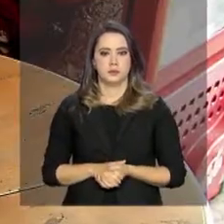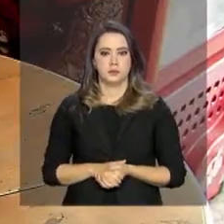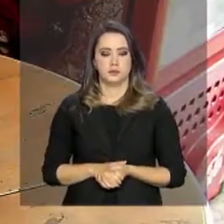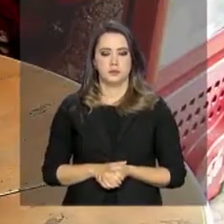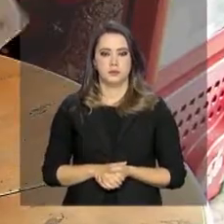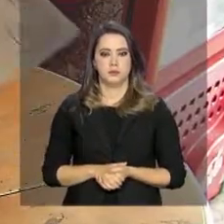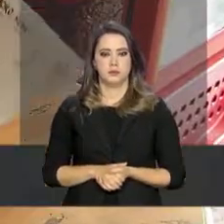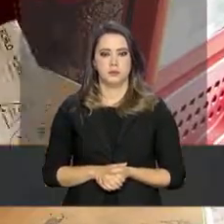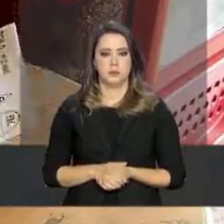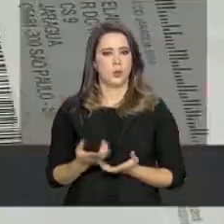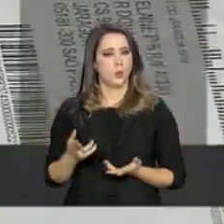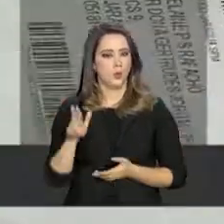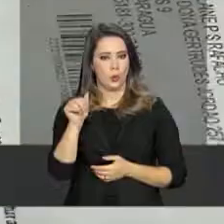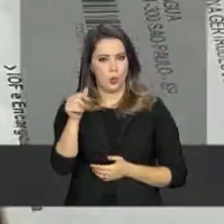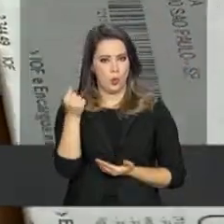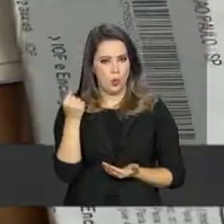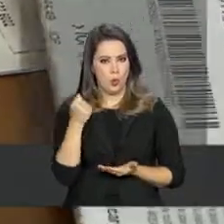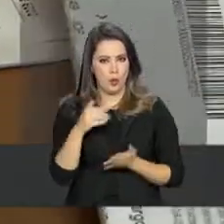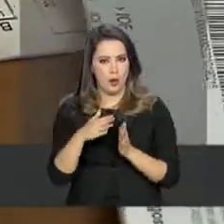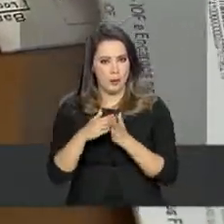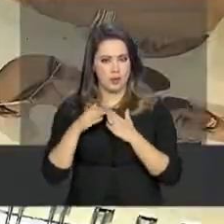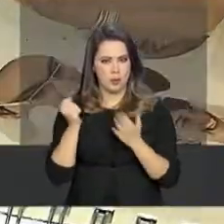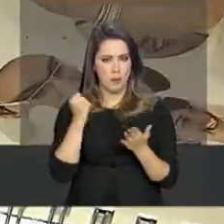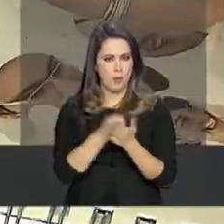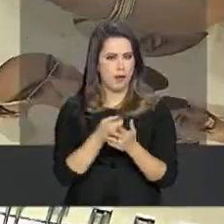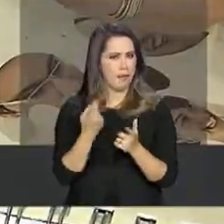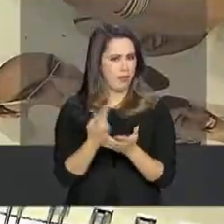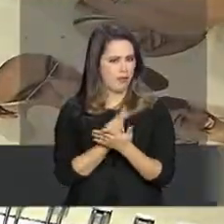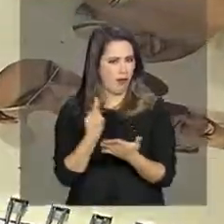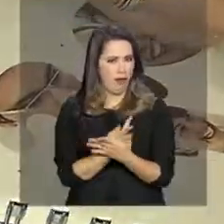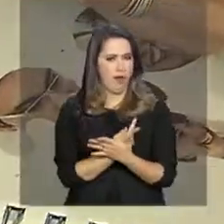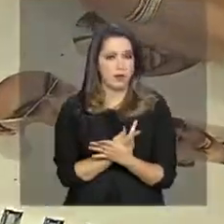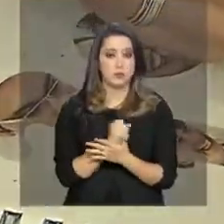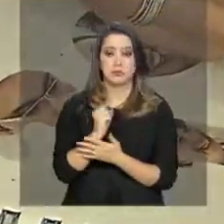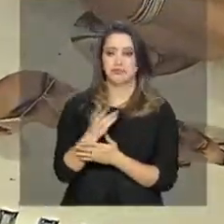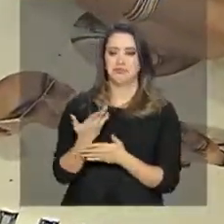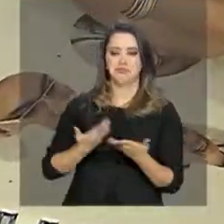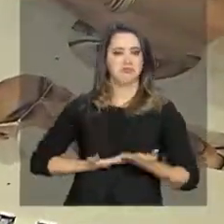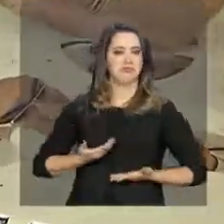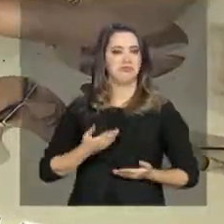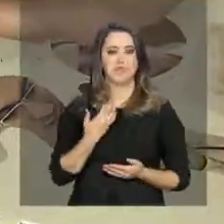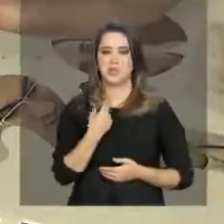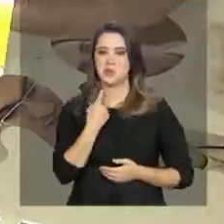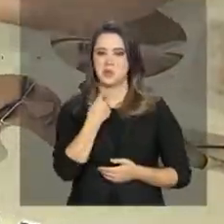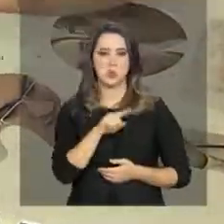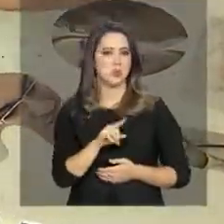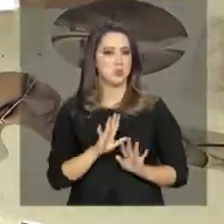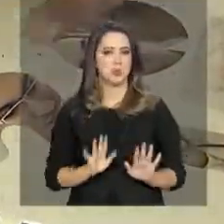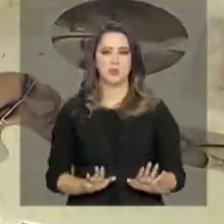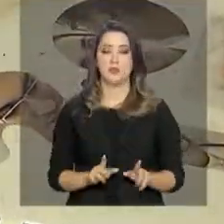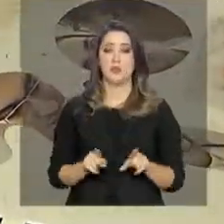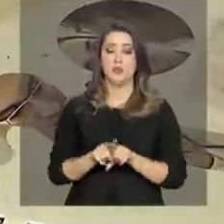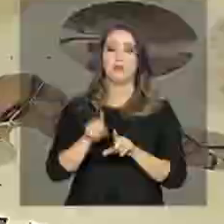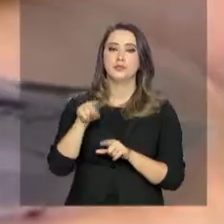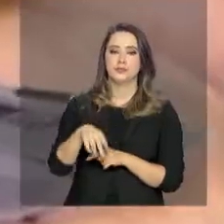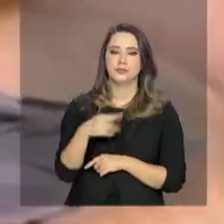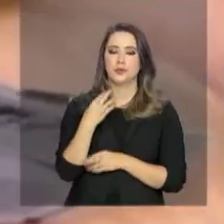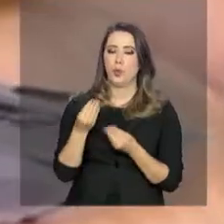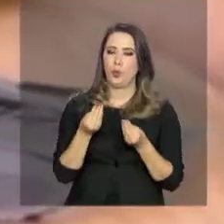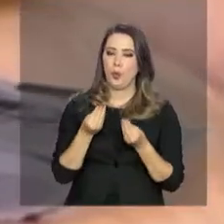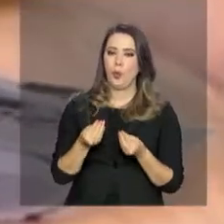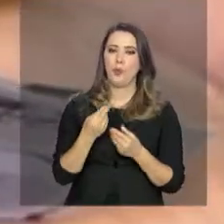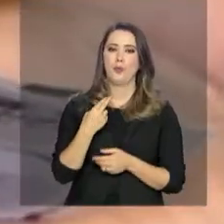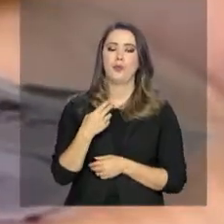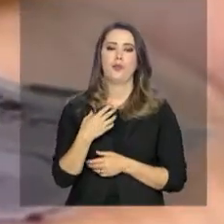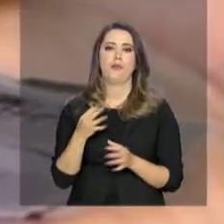Quem nunca recebeu uma cobrança indevida ou aquele serviço que você não pediu, resolver isso é um transtorno. Tem